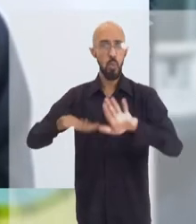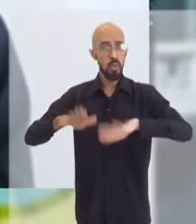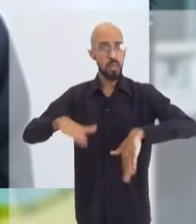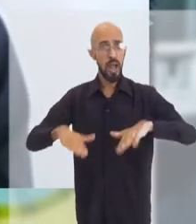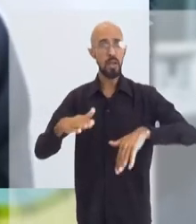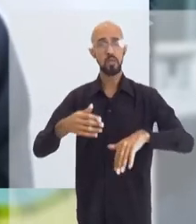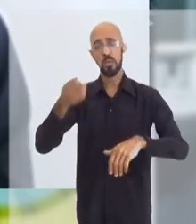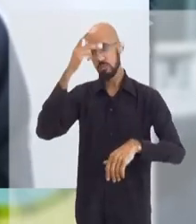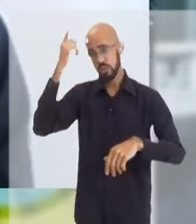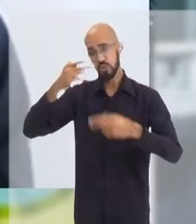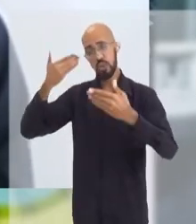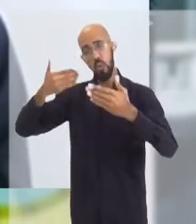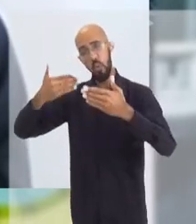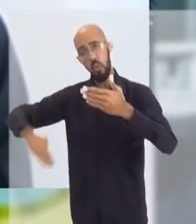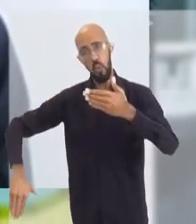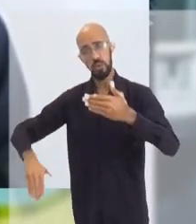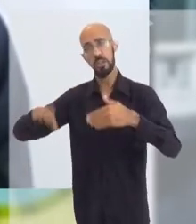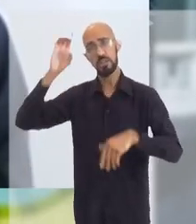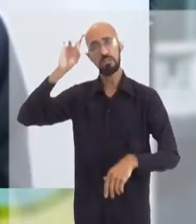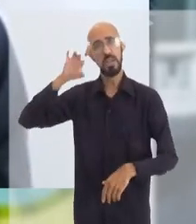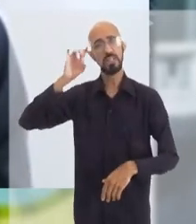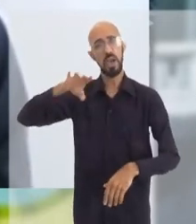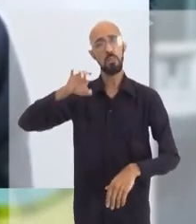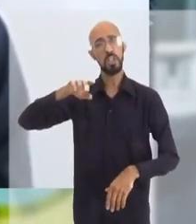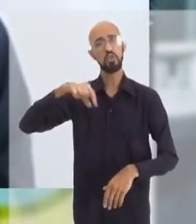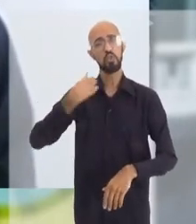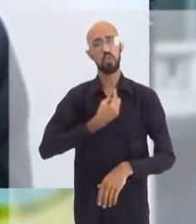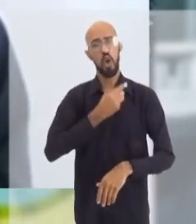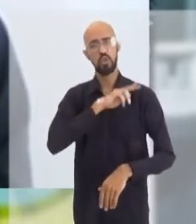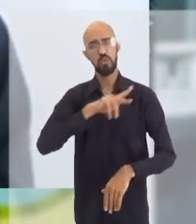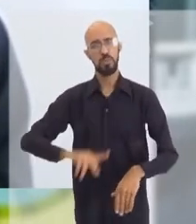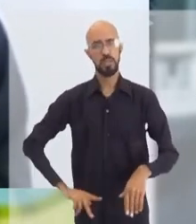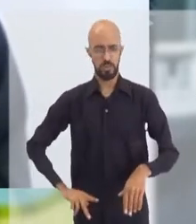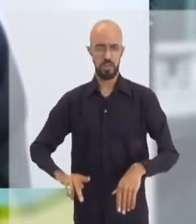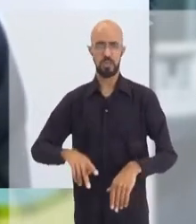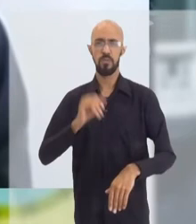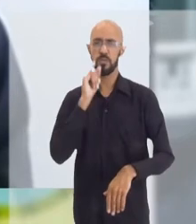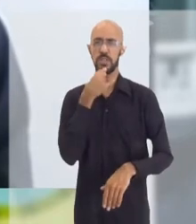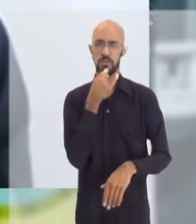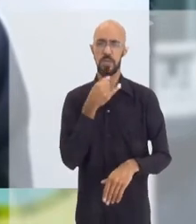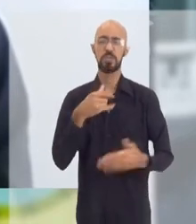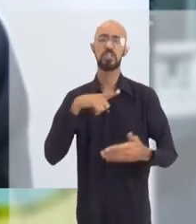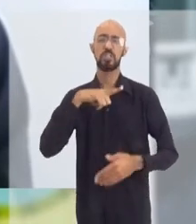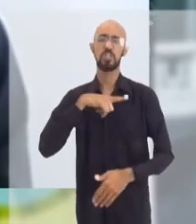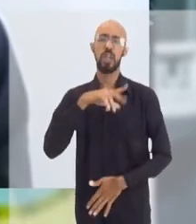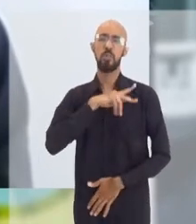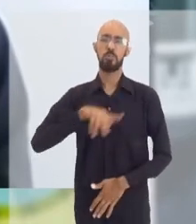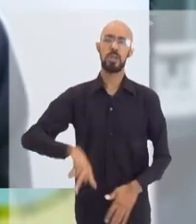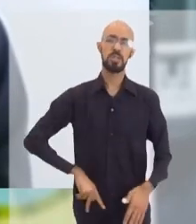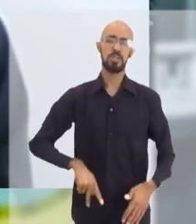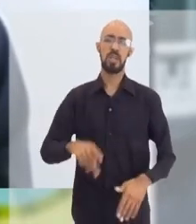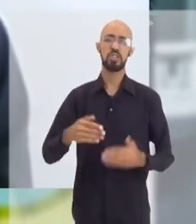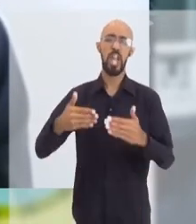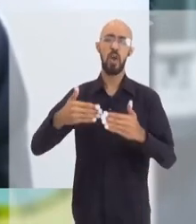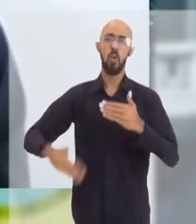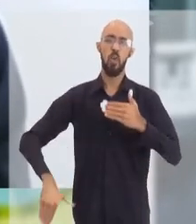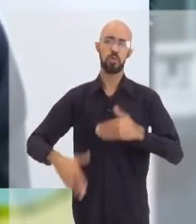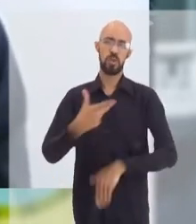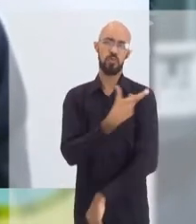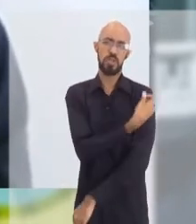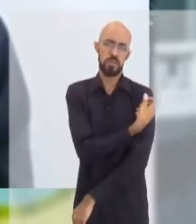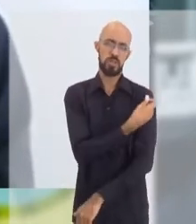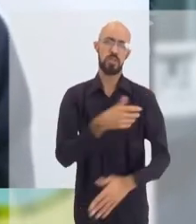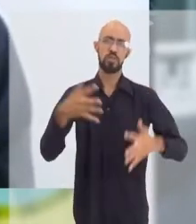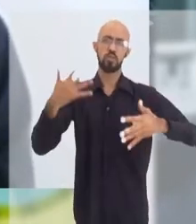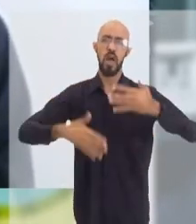discursos antivacinistas, especialmente vindo do nosso presidente. Infelizmente, hoje nós temos um presidente antivacinista, isso tem